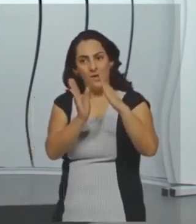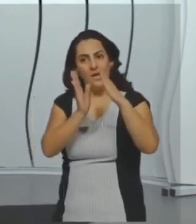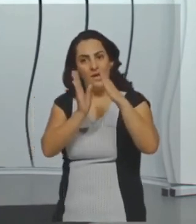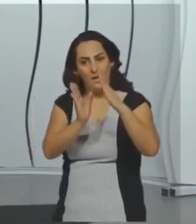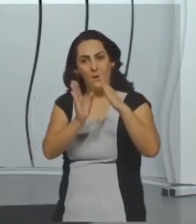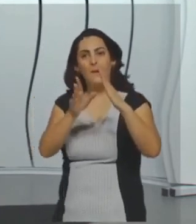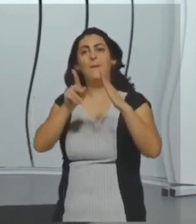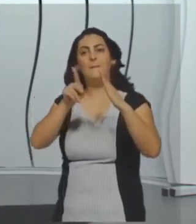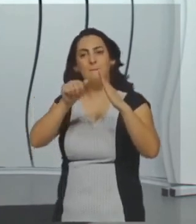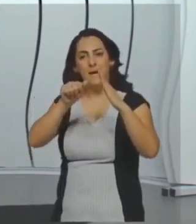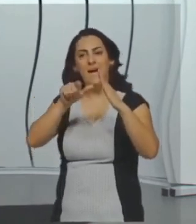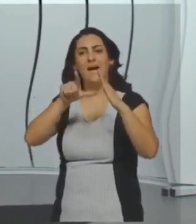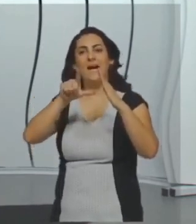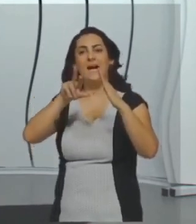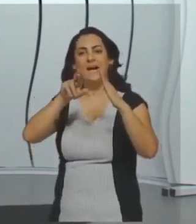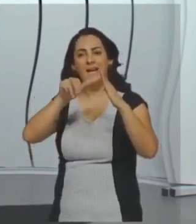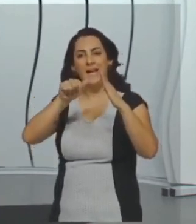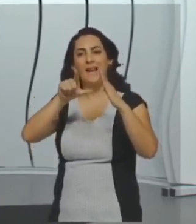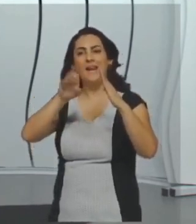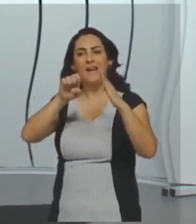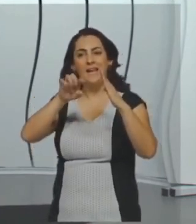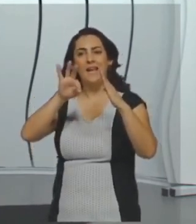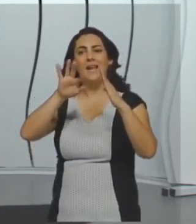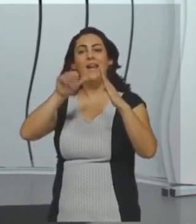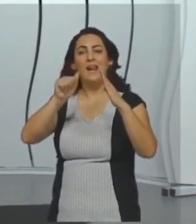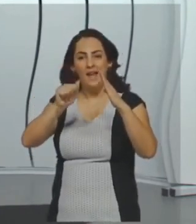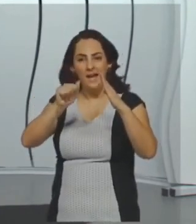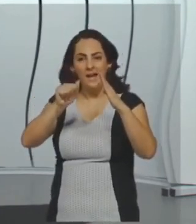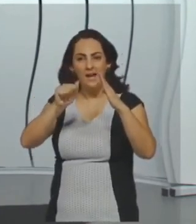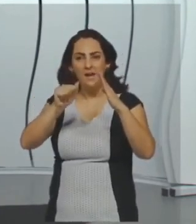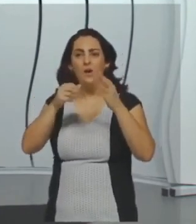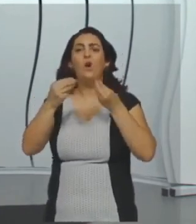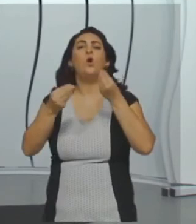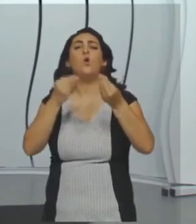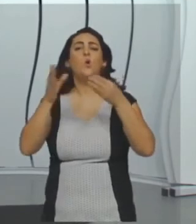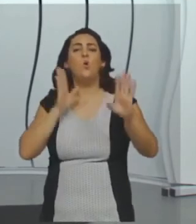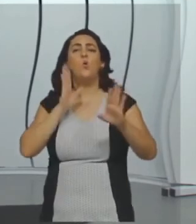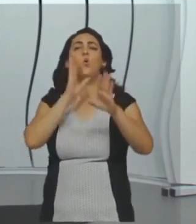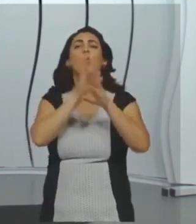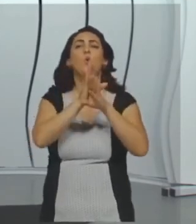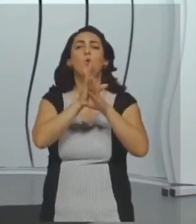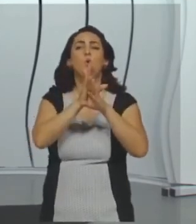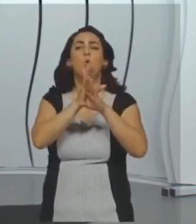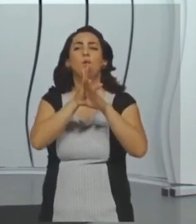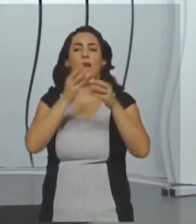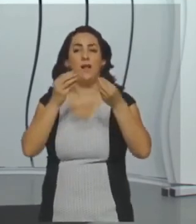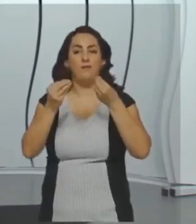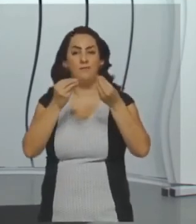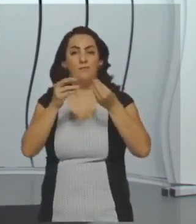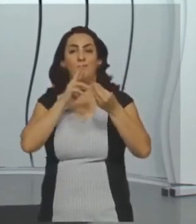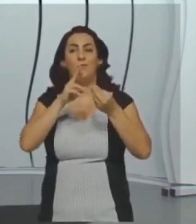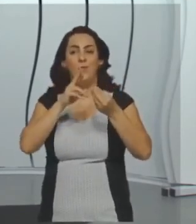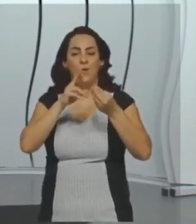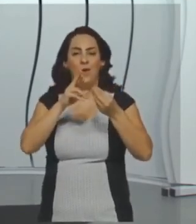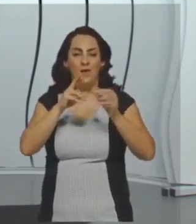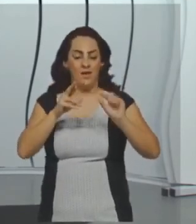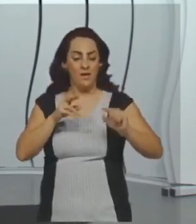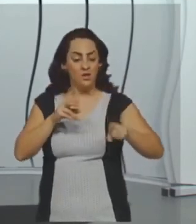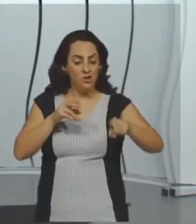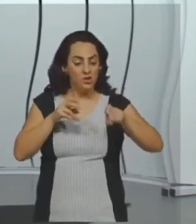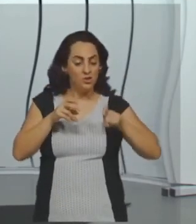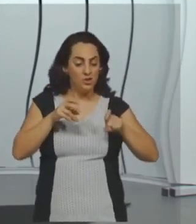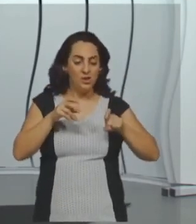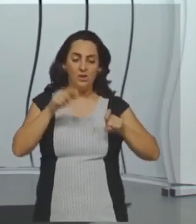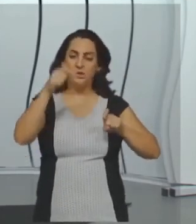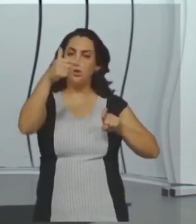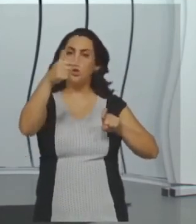este ângulo aqui? Olha, eles não são opostos pelos vértices? Então, ele tem a mesma medida. Como